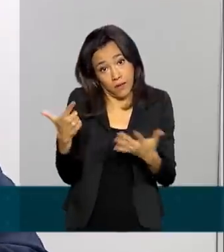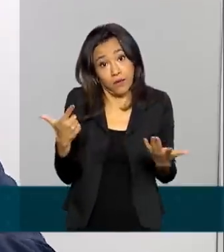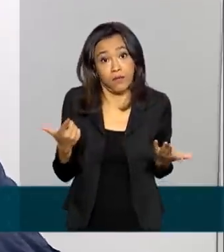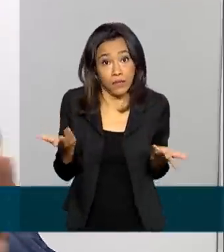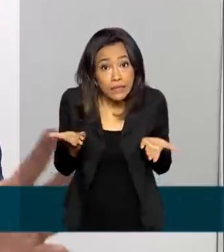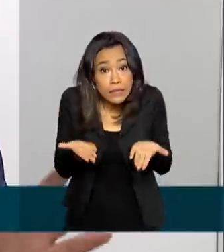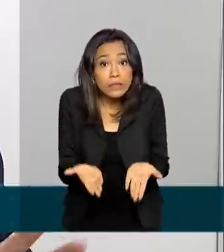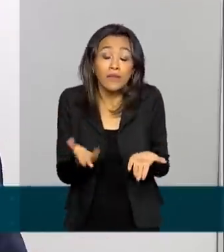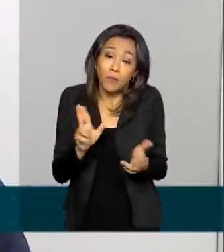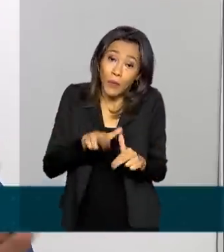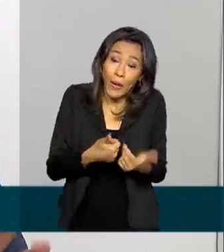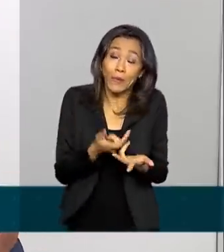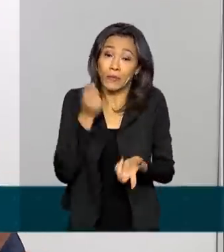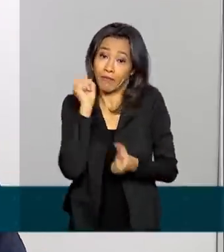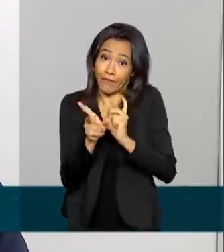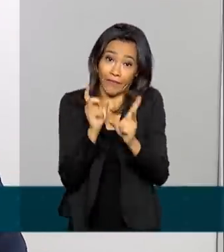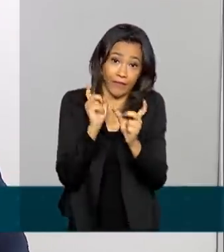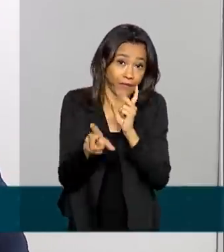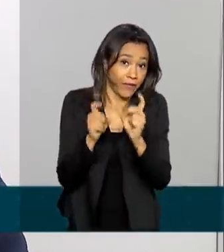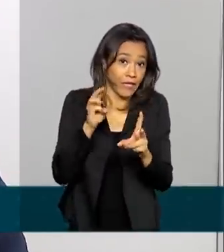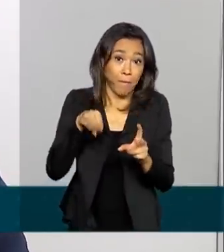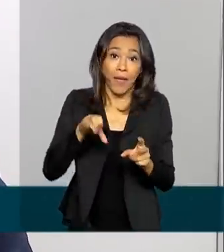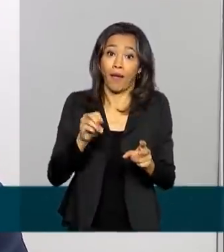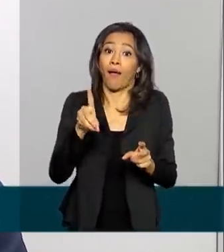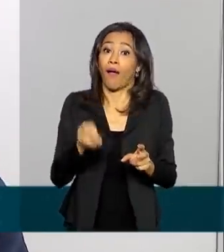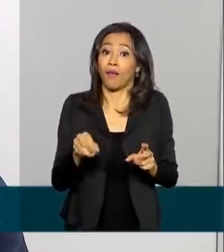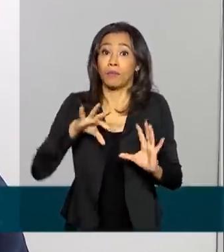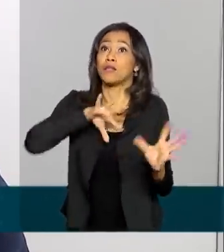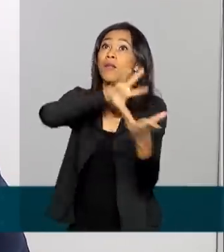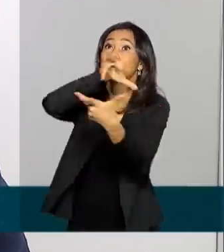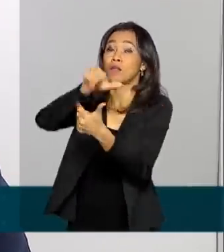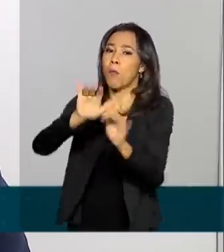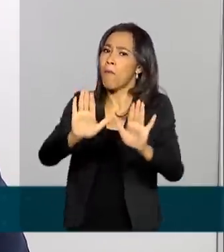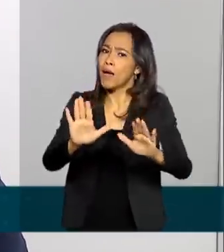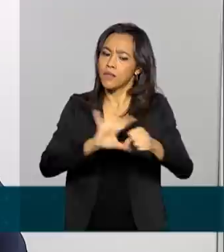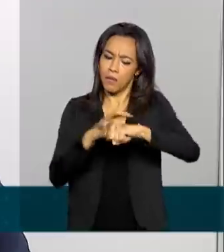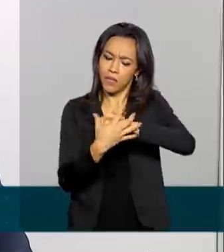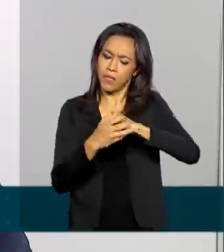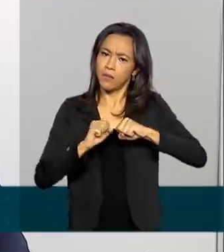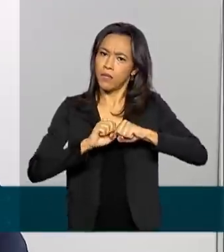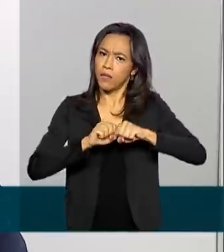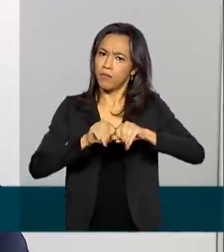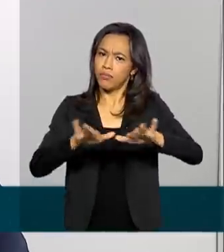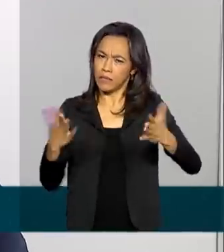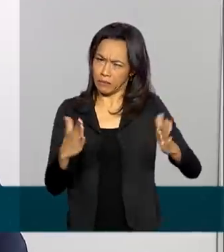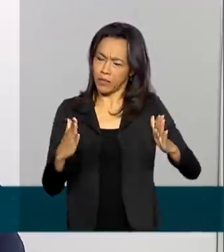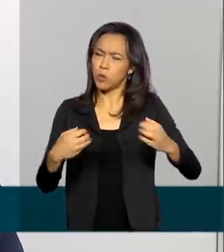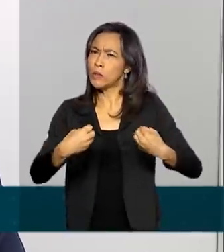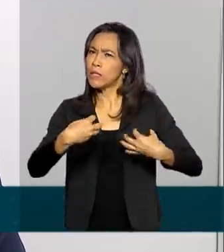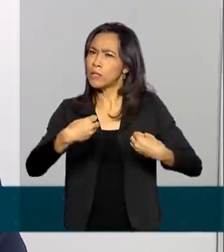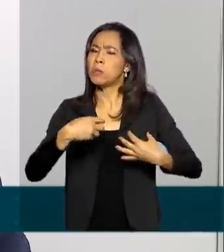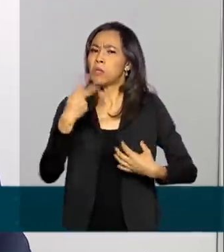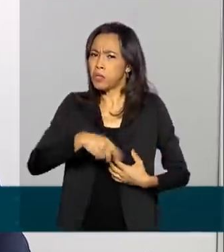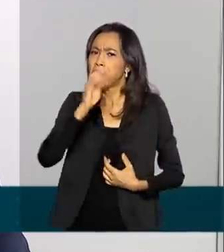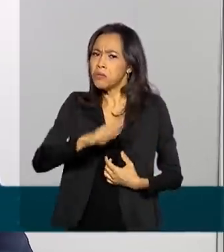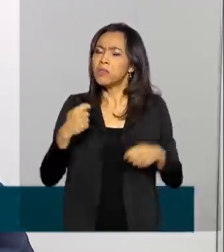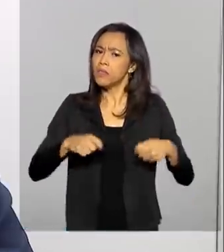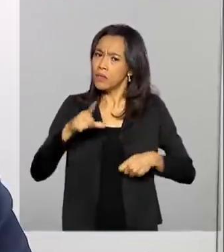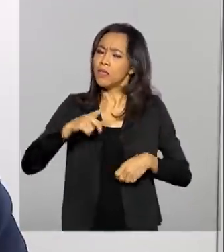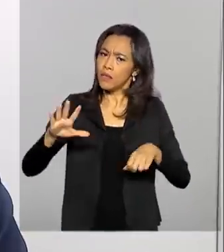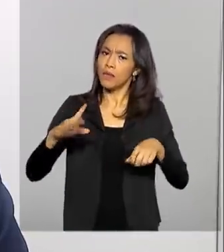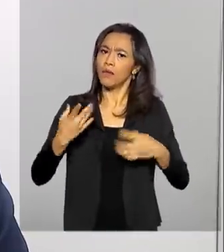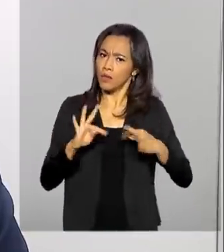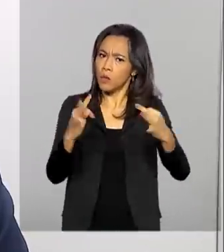é uma razão de mercado internacional, mas a pandemia nos ensinou que é importante que nós tenhamos tecnologias estratégicas